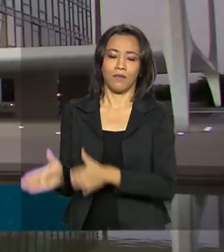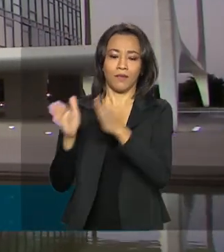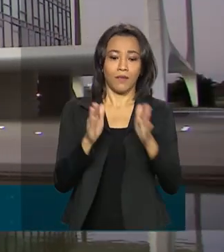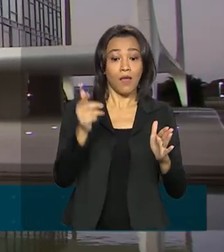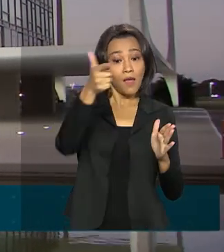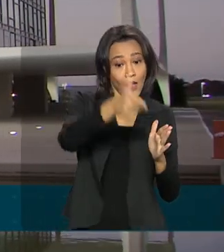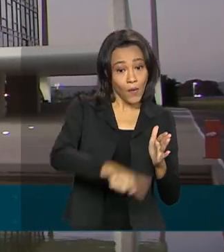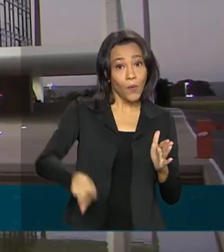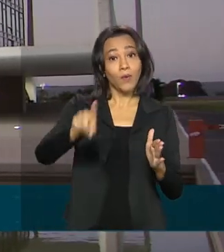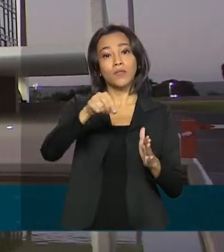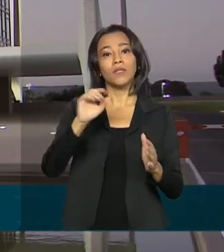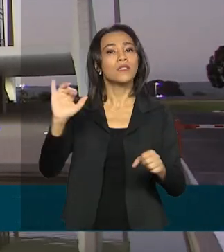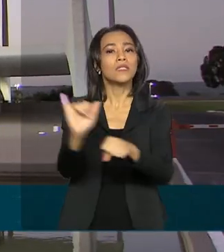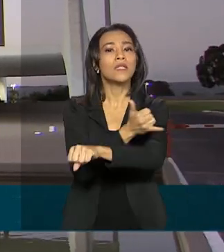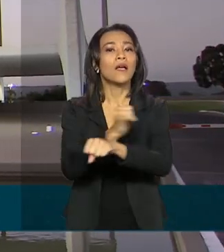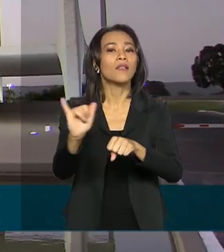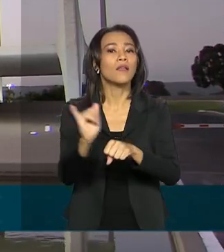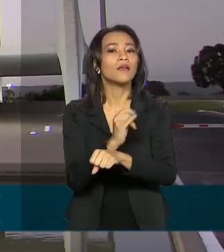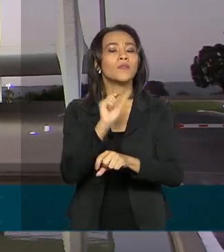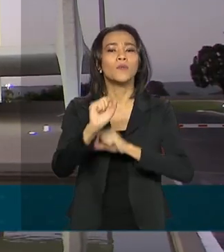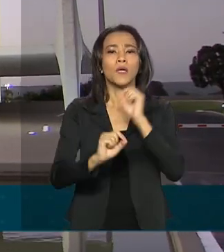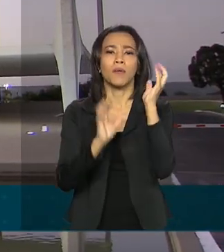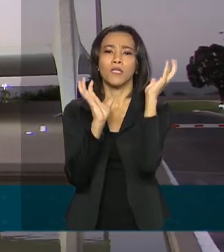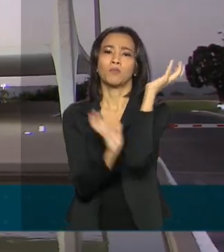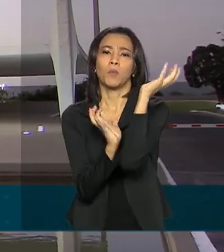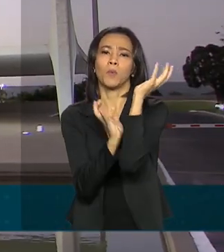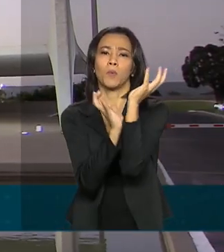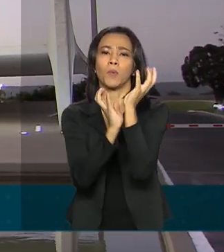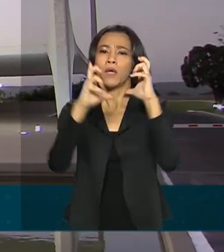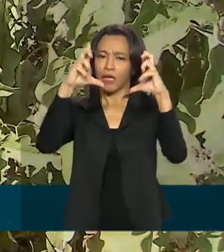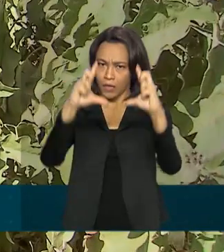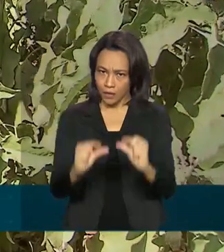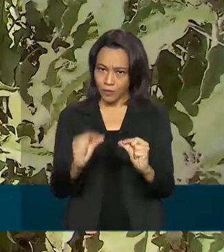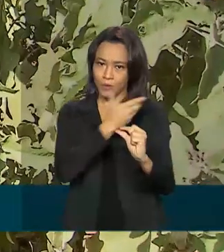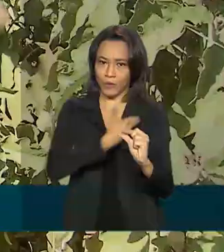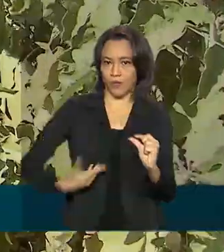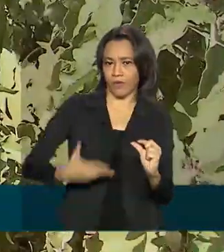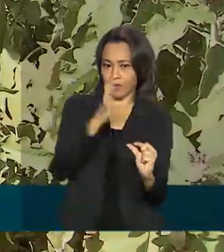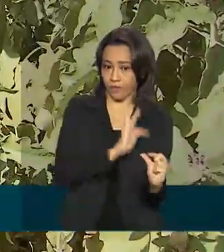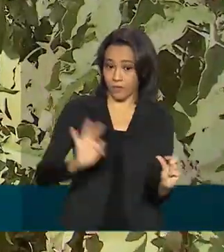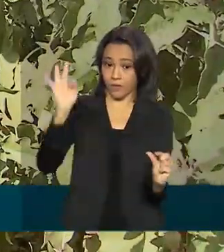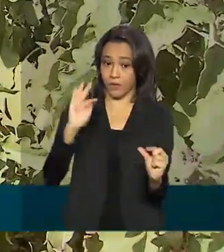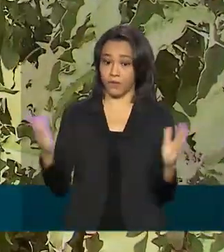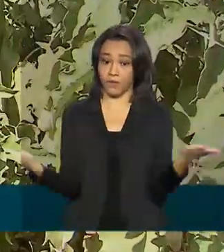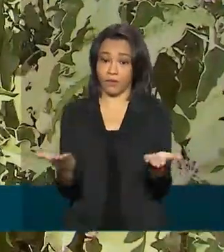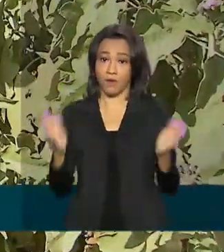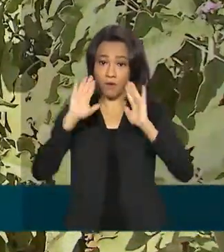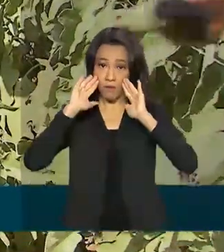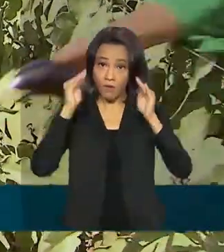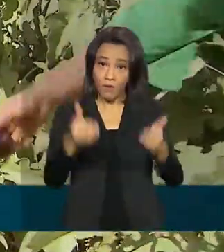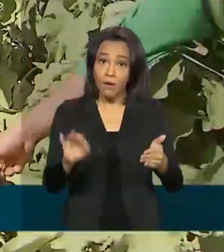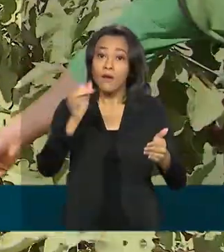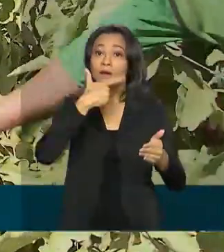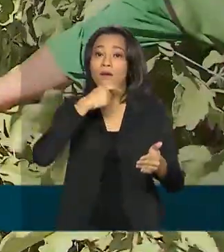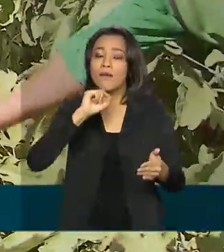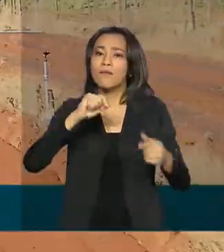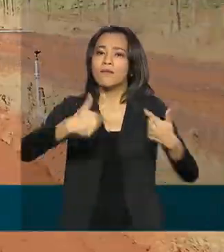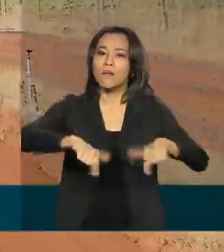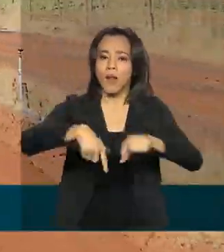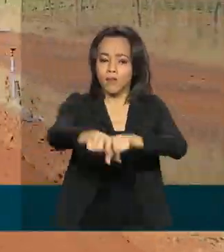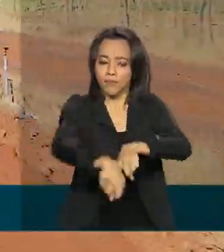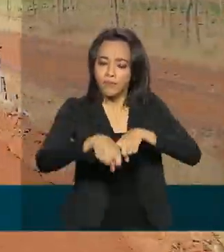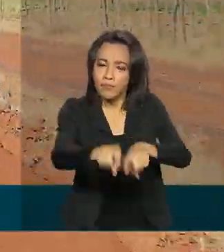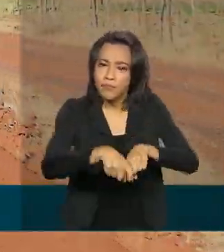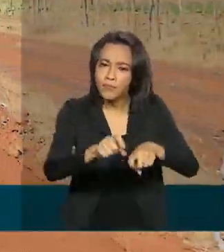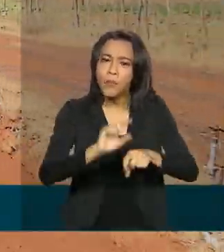avanço na meta de desburocratização do governo federal. Agora o foco são os agricultores familiares